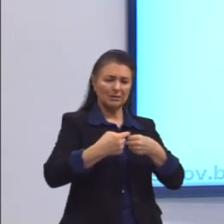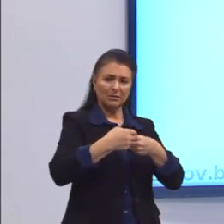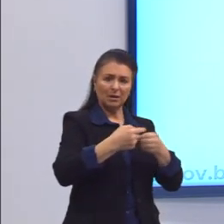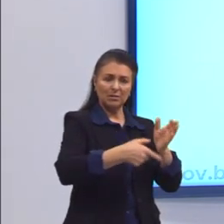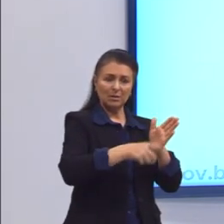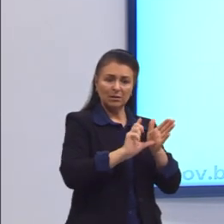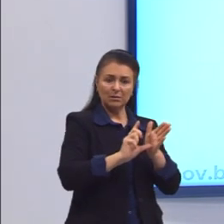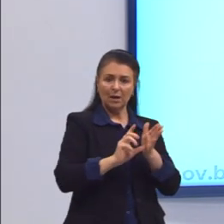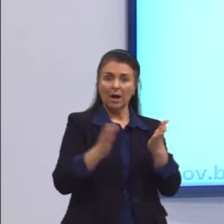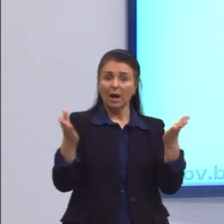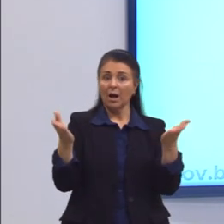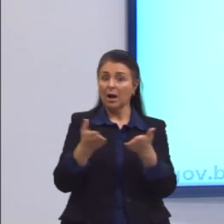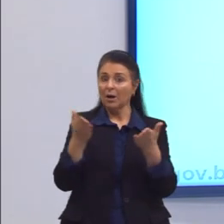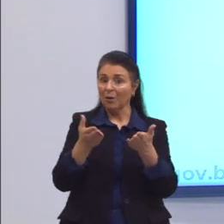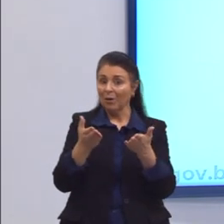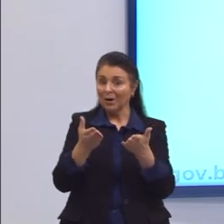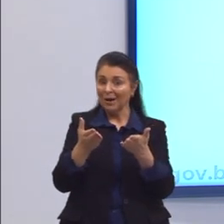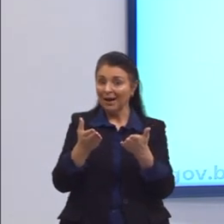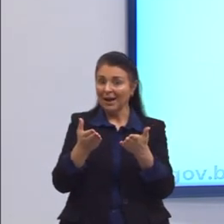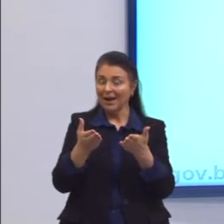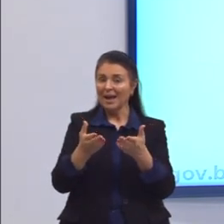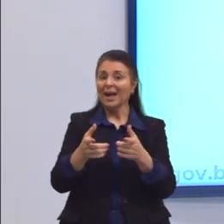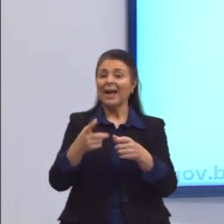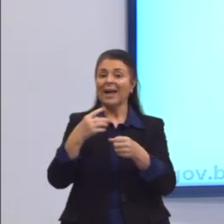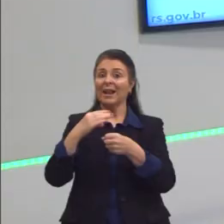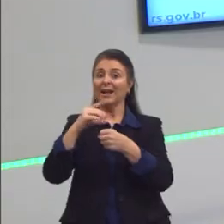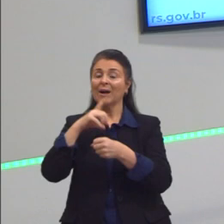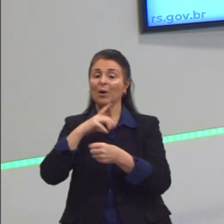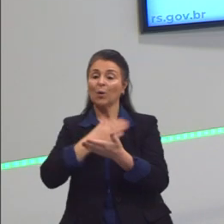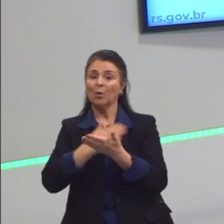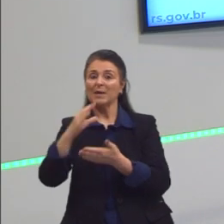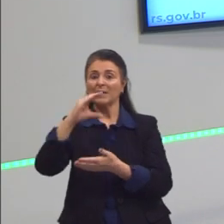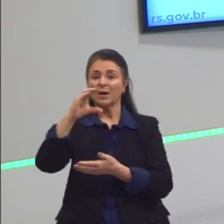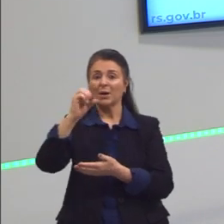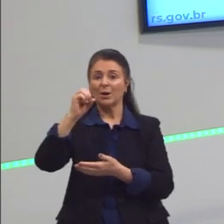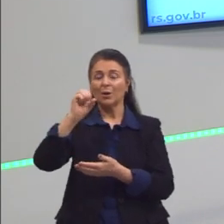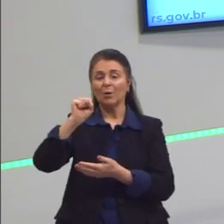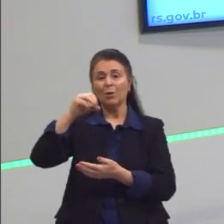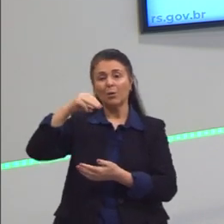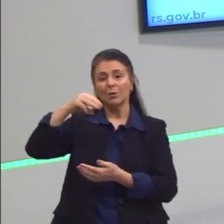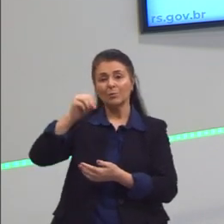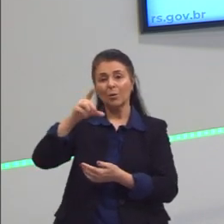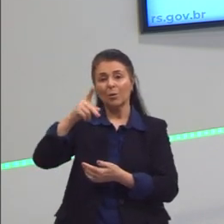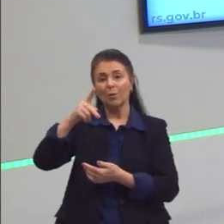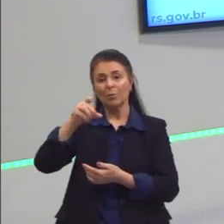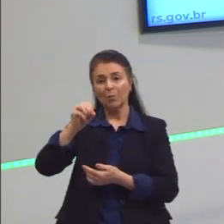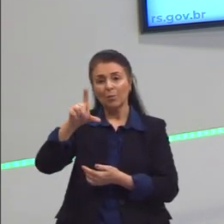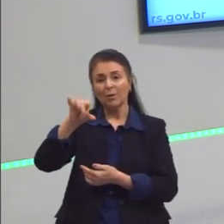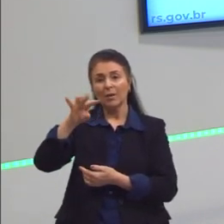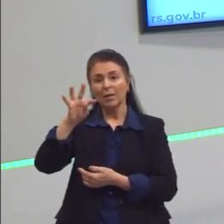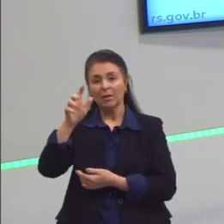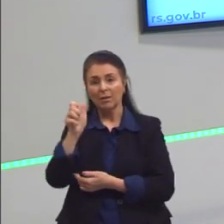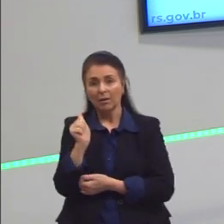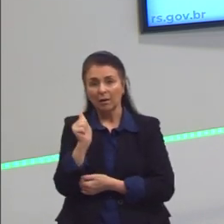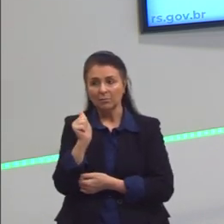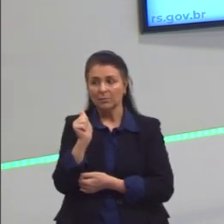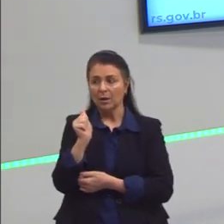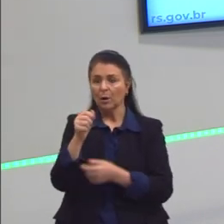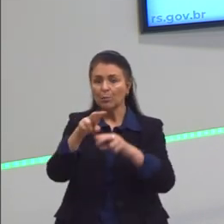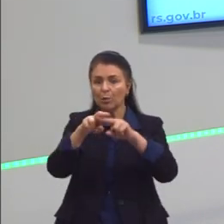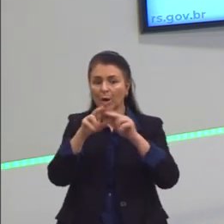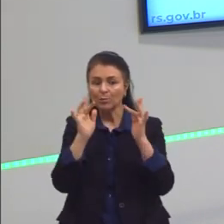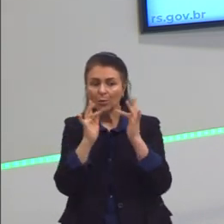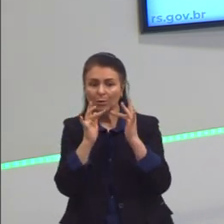cosmopolita, uma cosmopolis. Vai entrar em contato com outras culturas, com as culturas